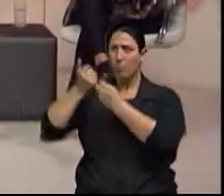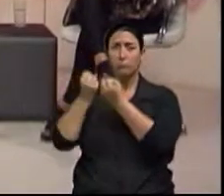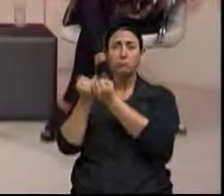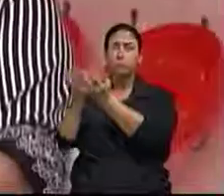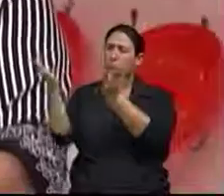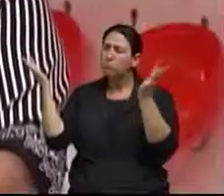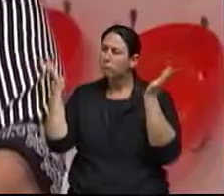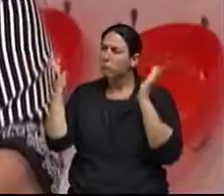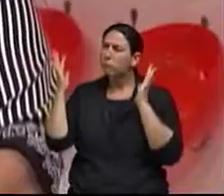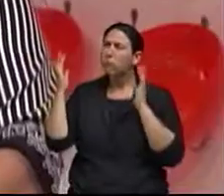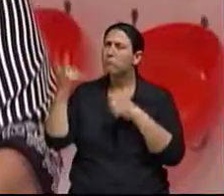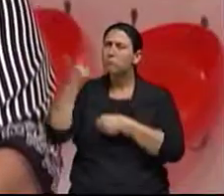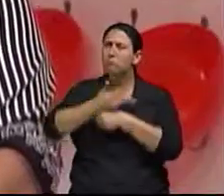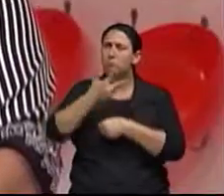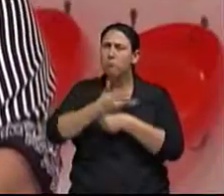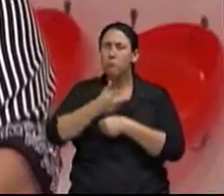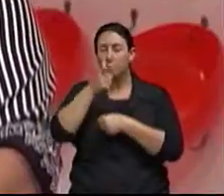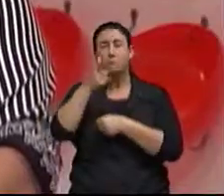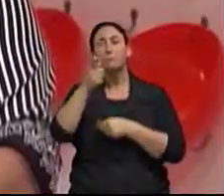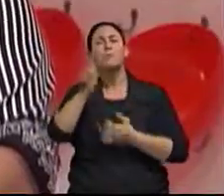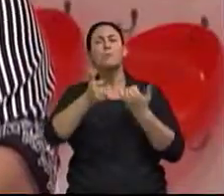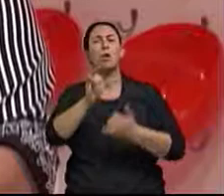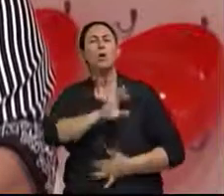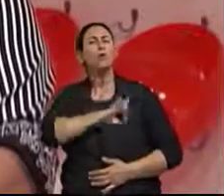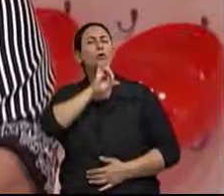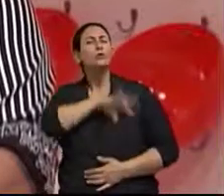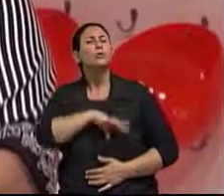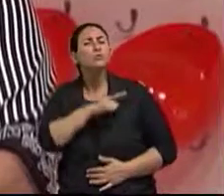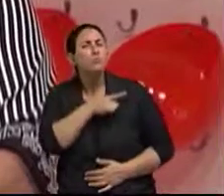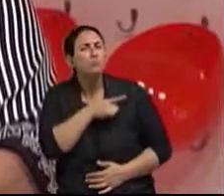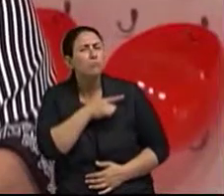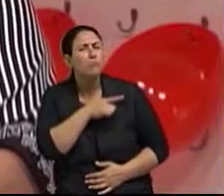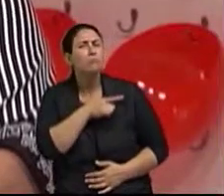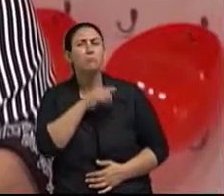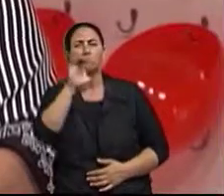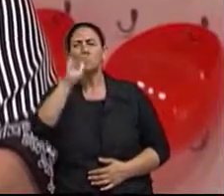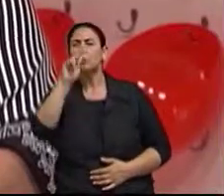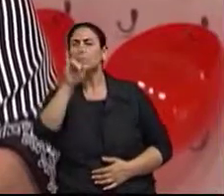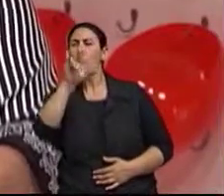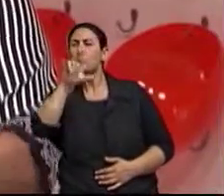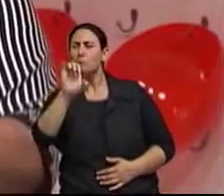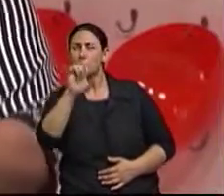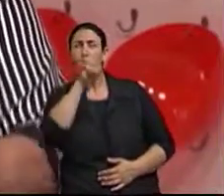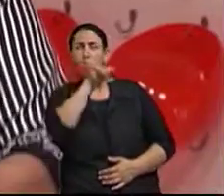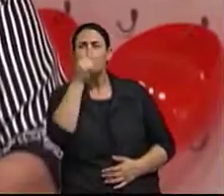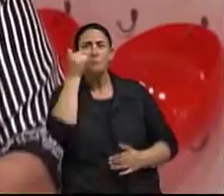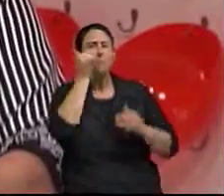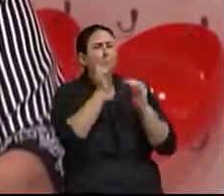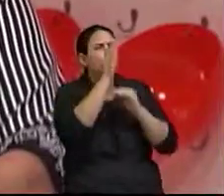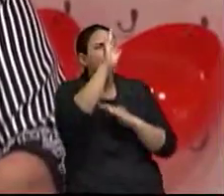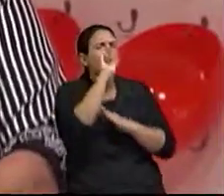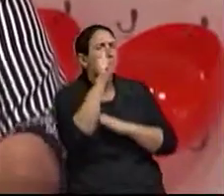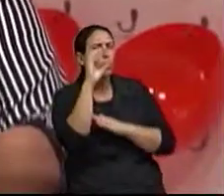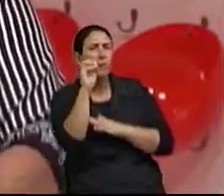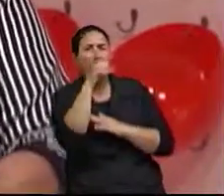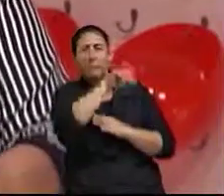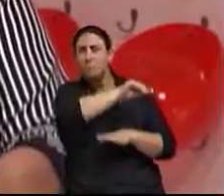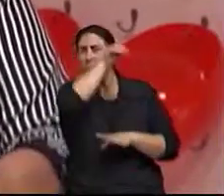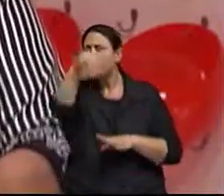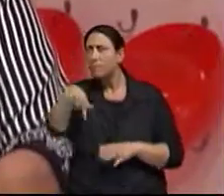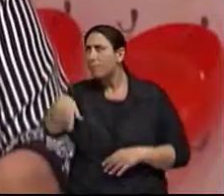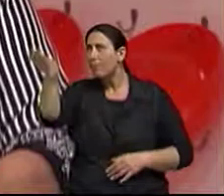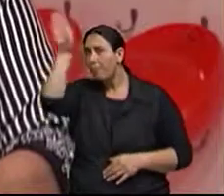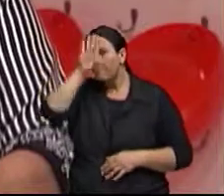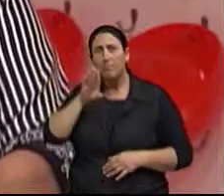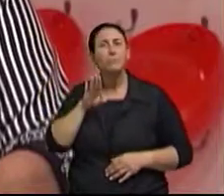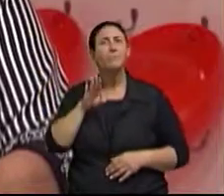E se nós pegarmos toda a população do Chile e colocarmos mais de 80 anos e colocarmos dentro do Brasil, é a nossa